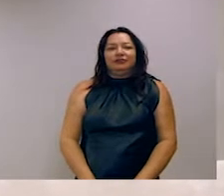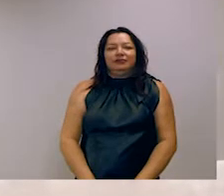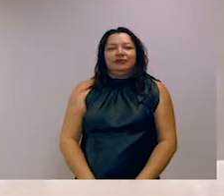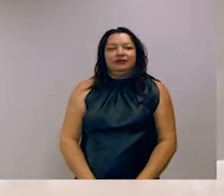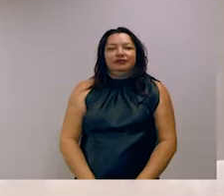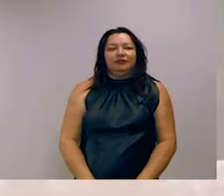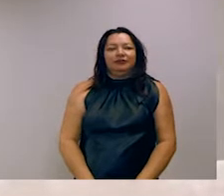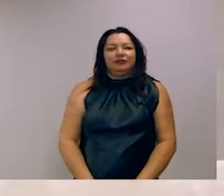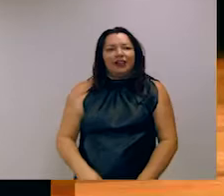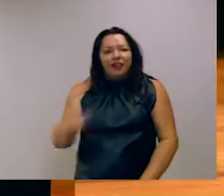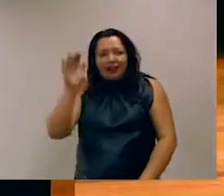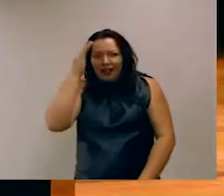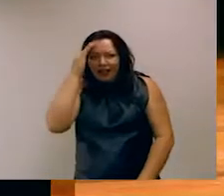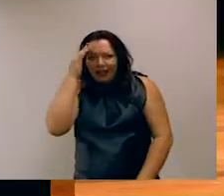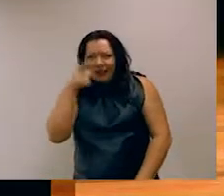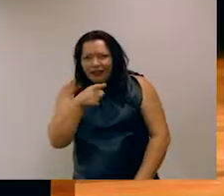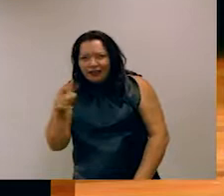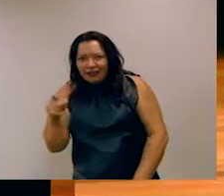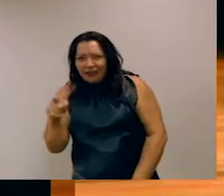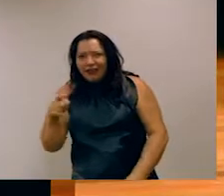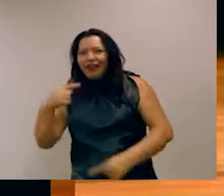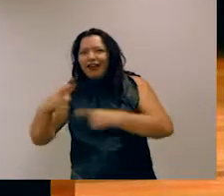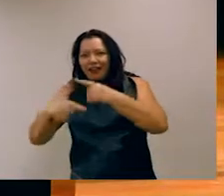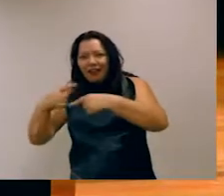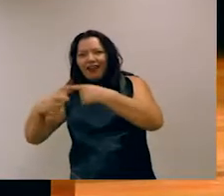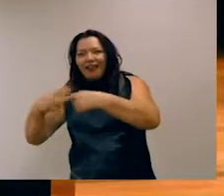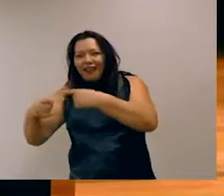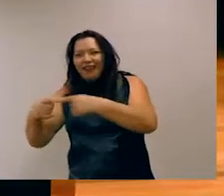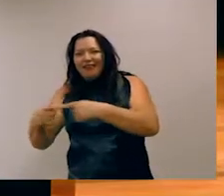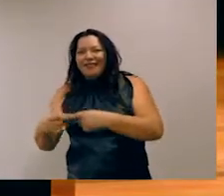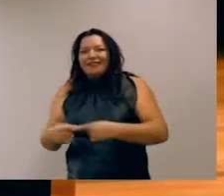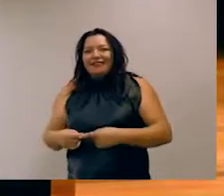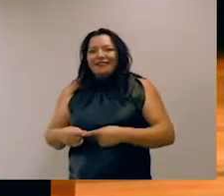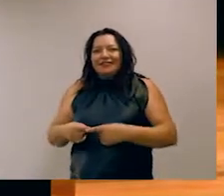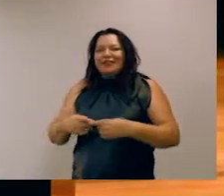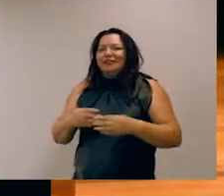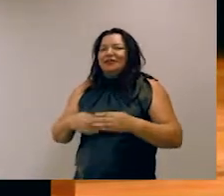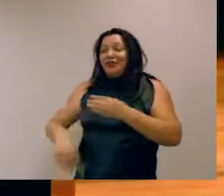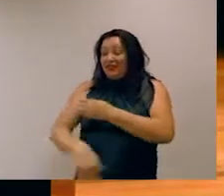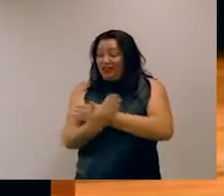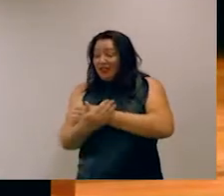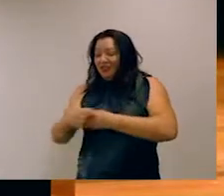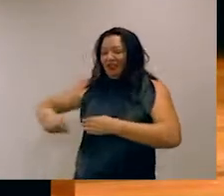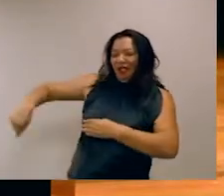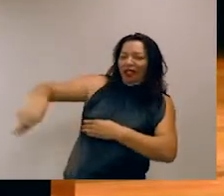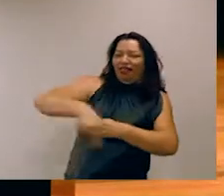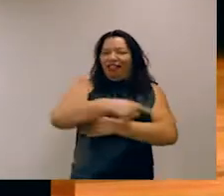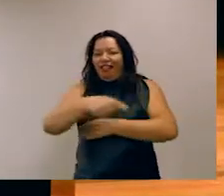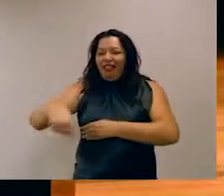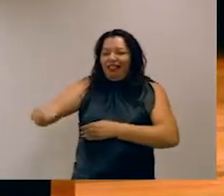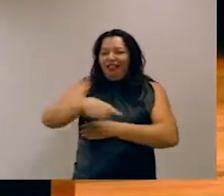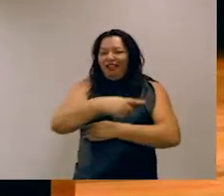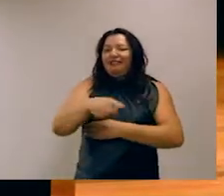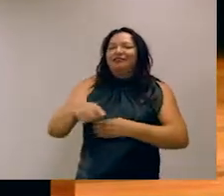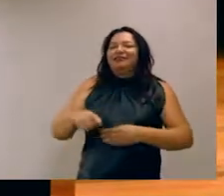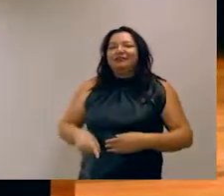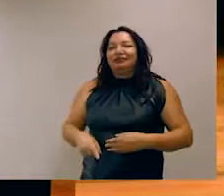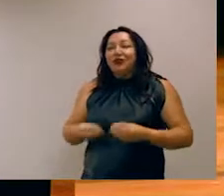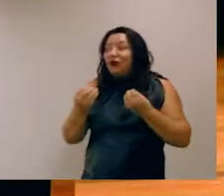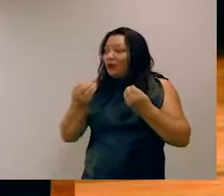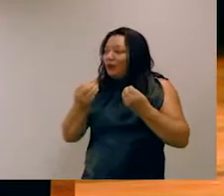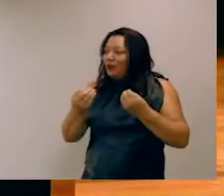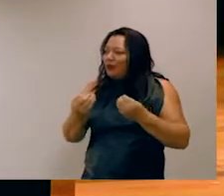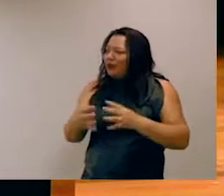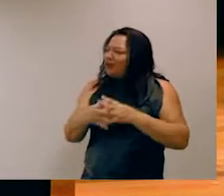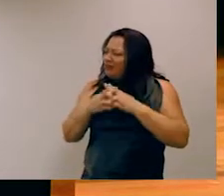Vocês estão entendendo a enrolada dos diversos taxistas em relação ao jovem. Mas vocês veem o quão complexo é esse texto